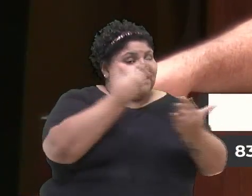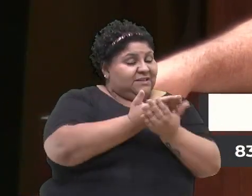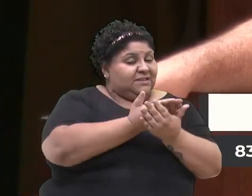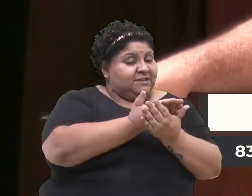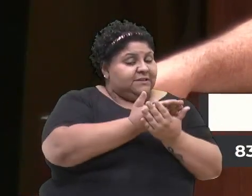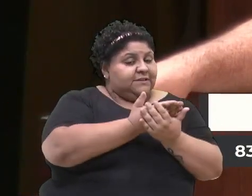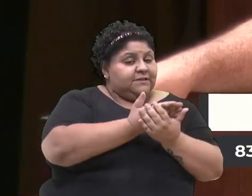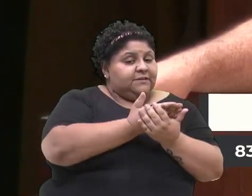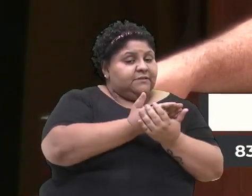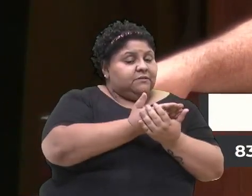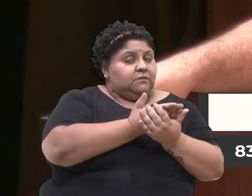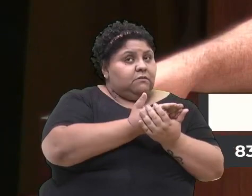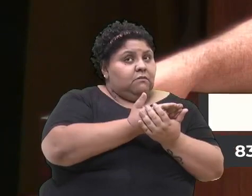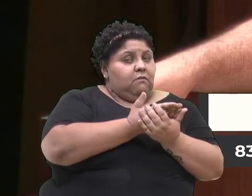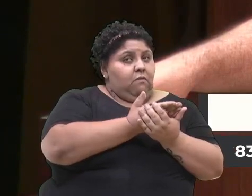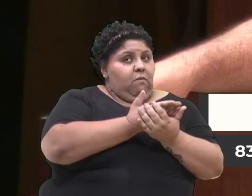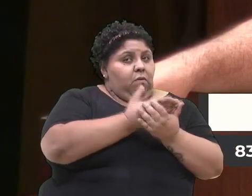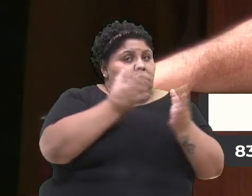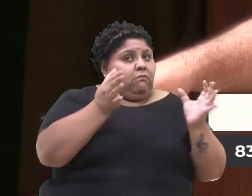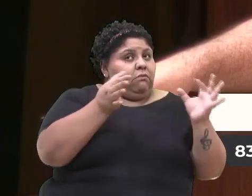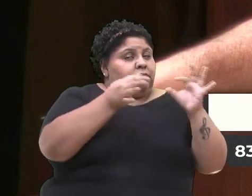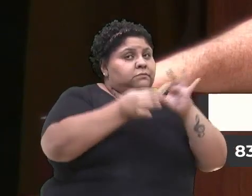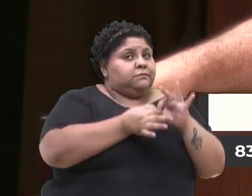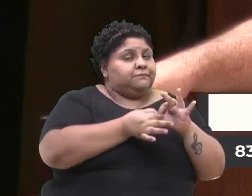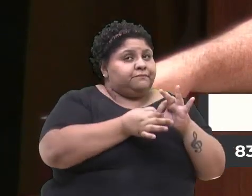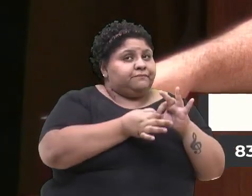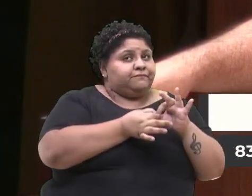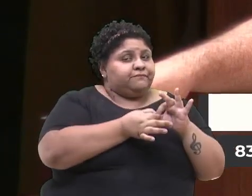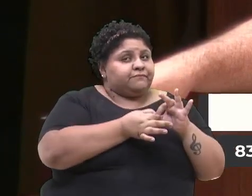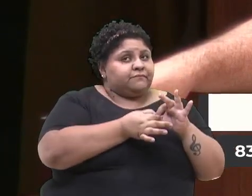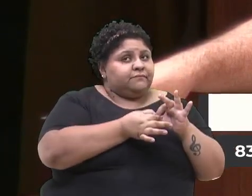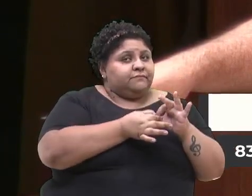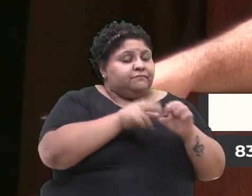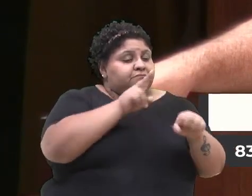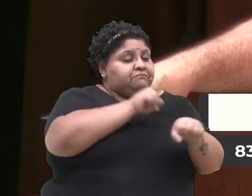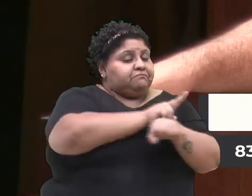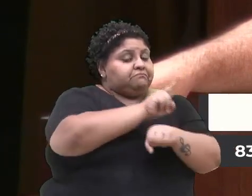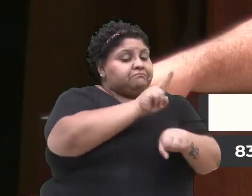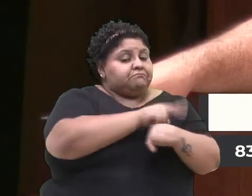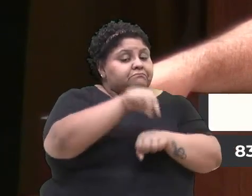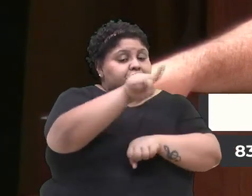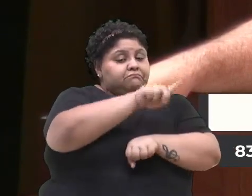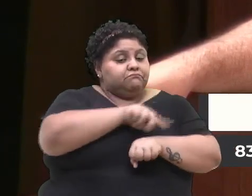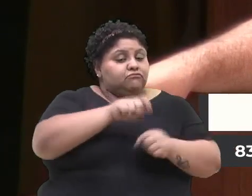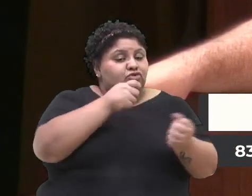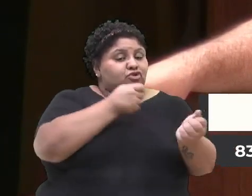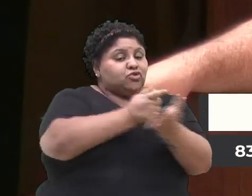são conveniadas, conveniadas, as vagas que nós compramos,